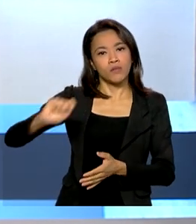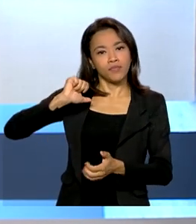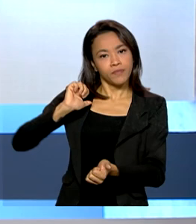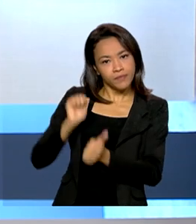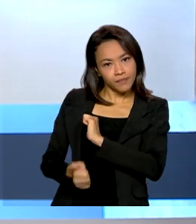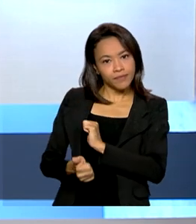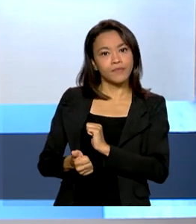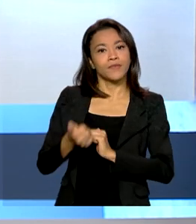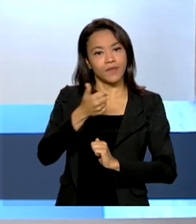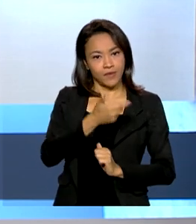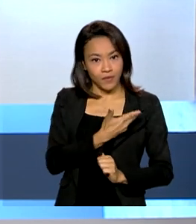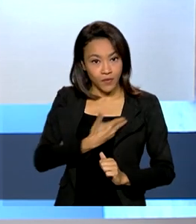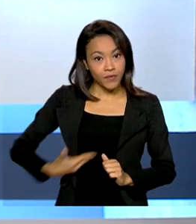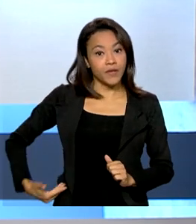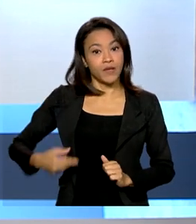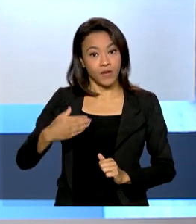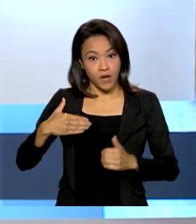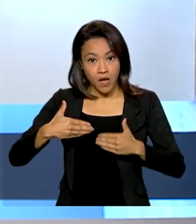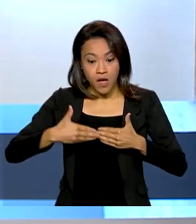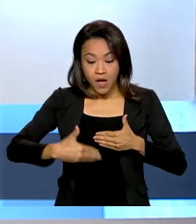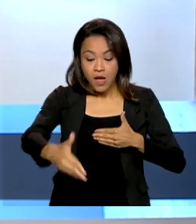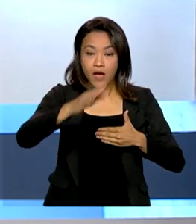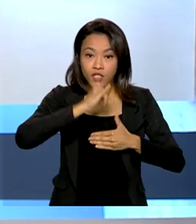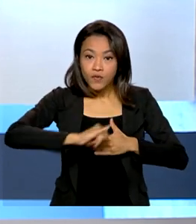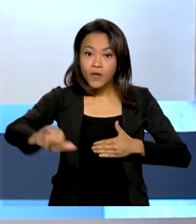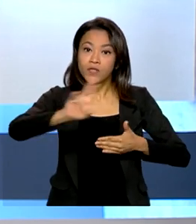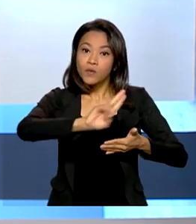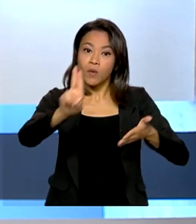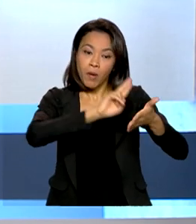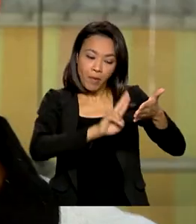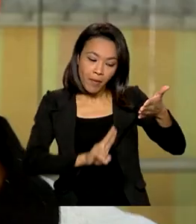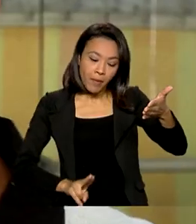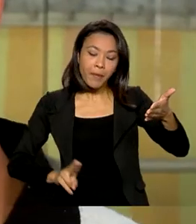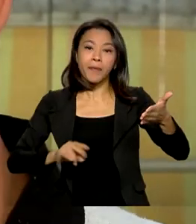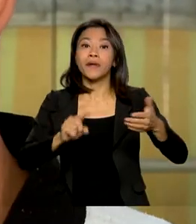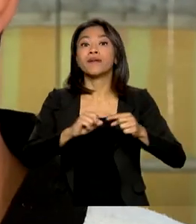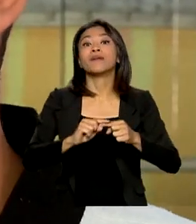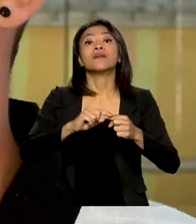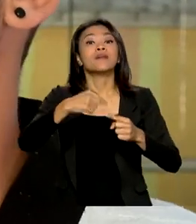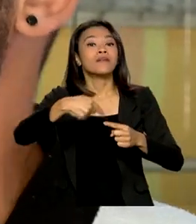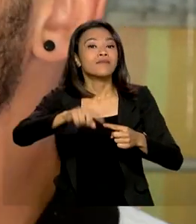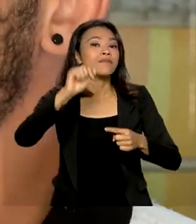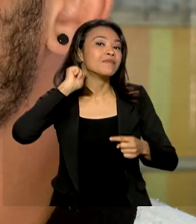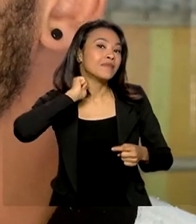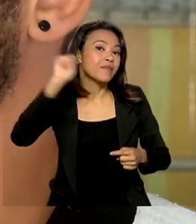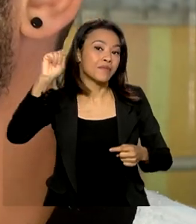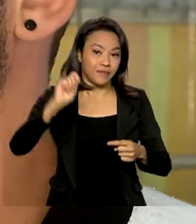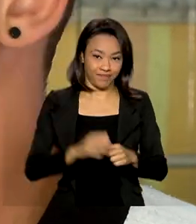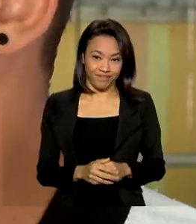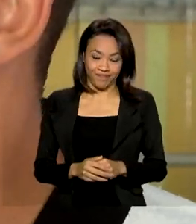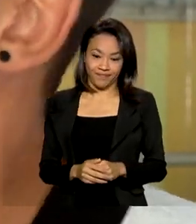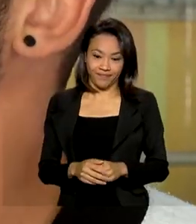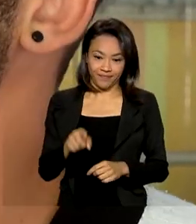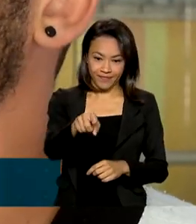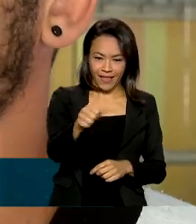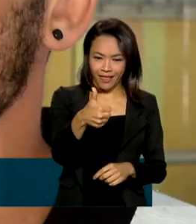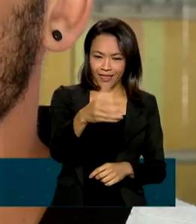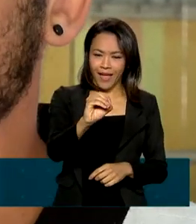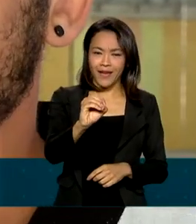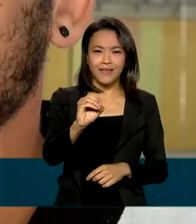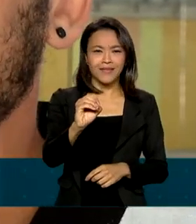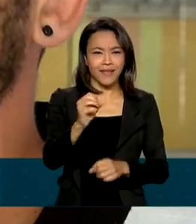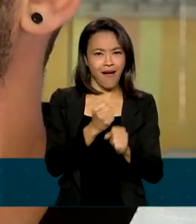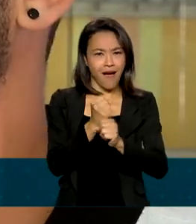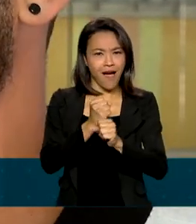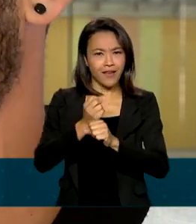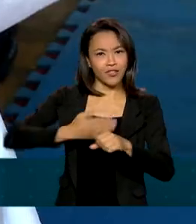divulgação final da lista está prevista para a primeira quinzena de abril. Dez anos de taekwondo e o lutador